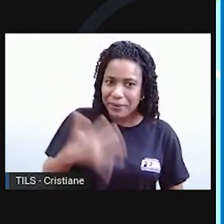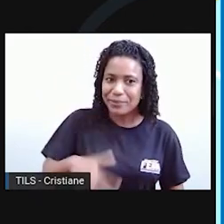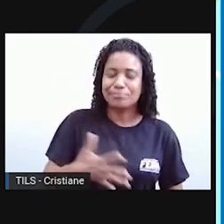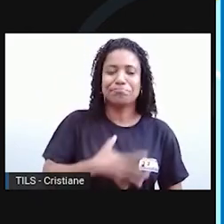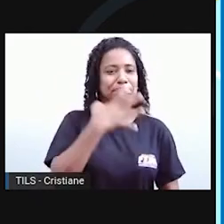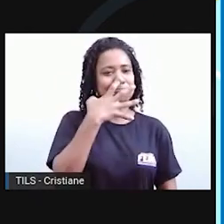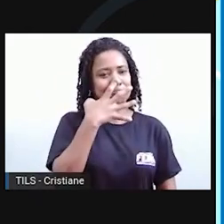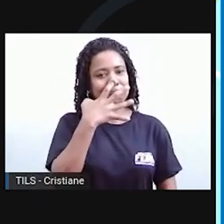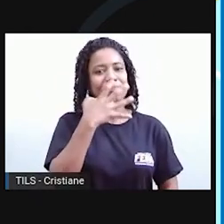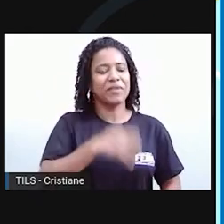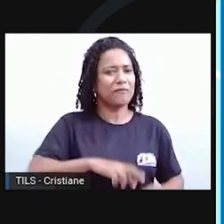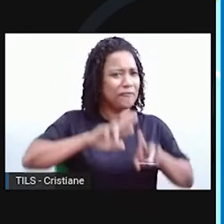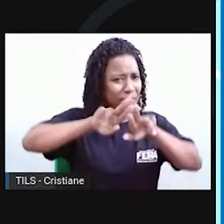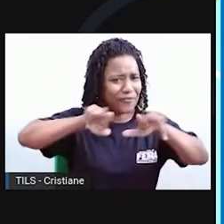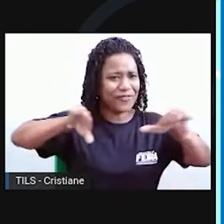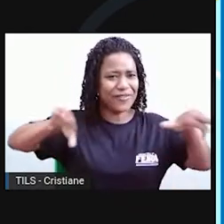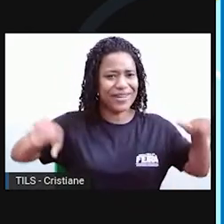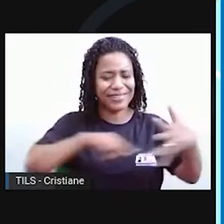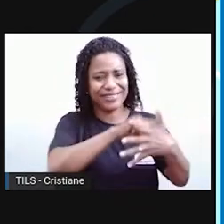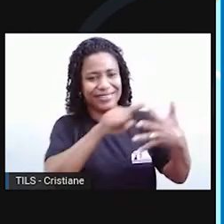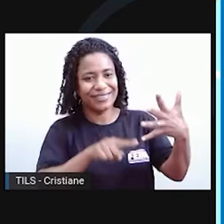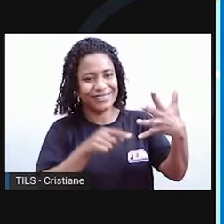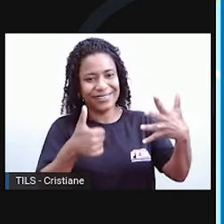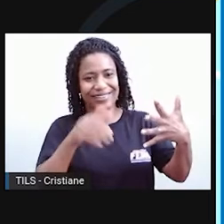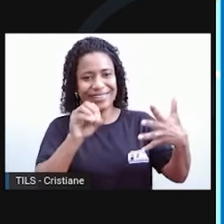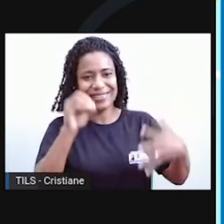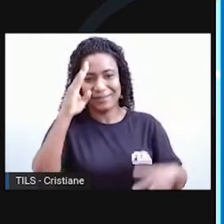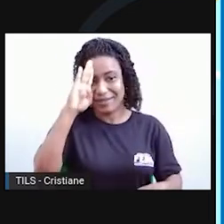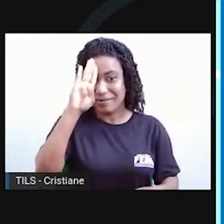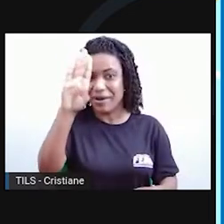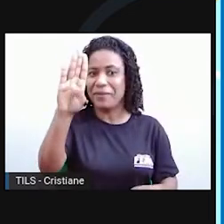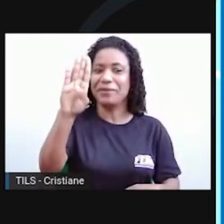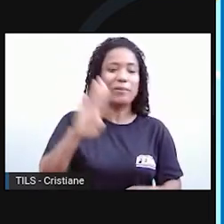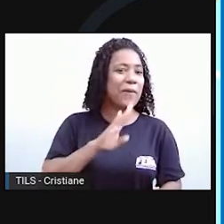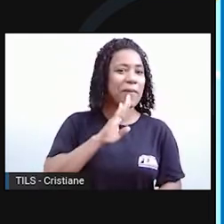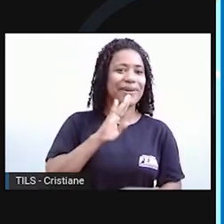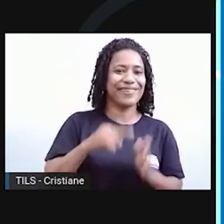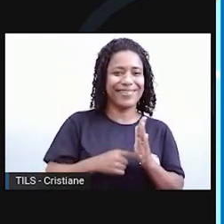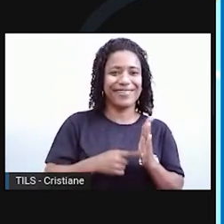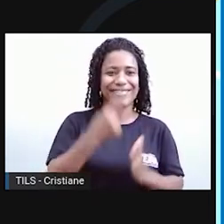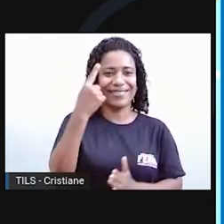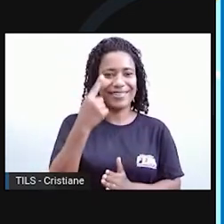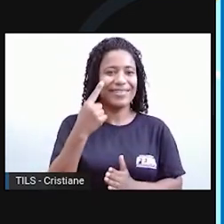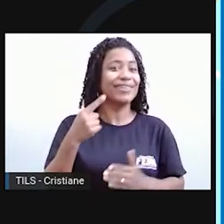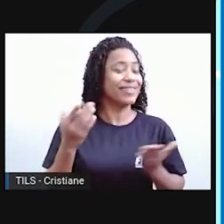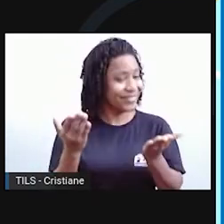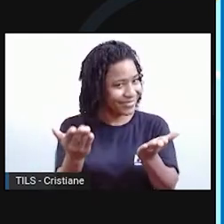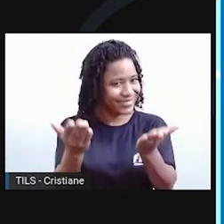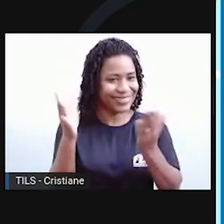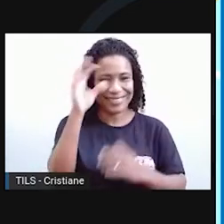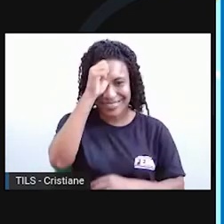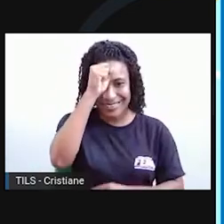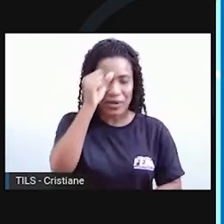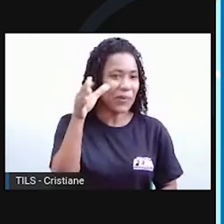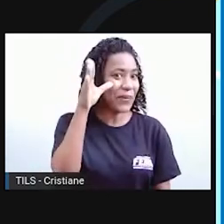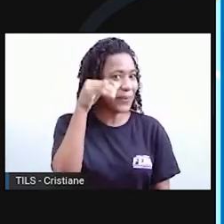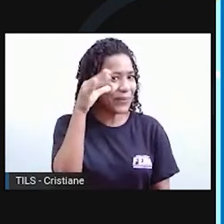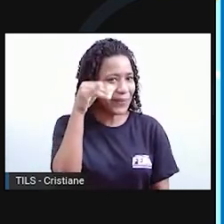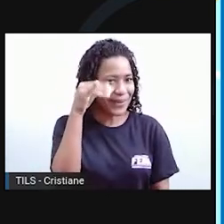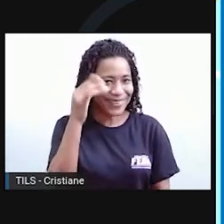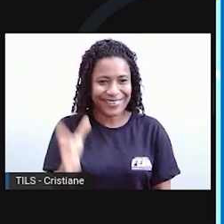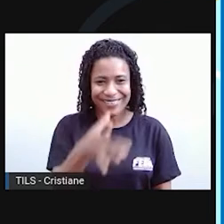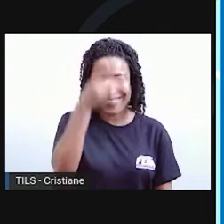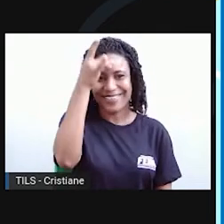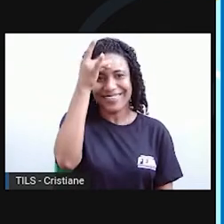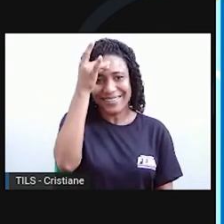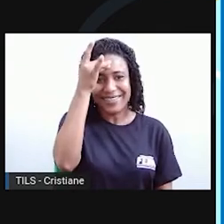alguns idiomas que nós sequer imaginávamos que existia. E aqui ficou mais uma curiosidade para vocês. Então, não se